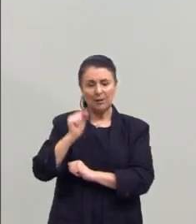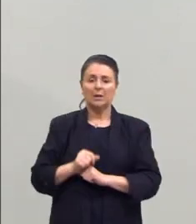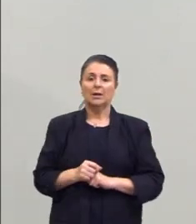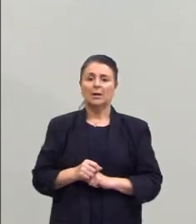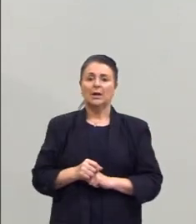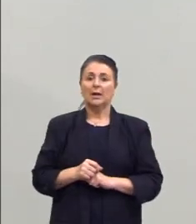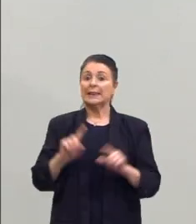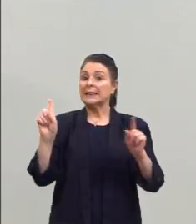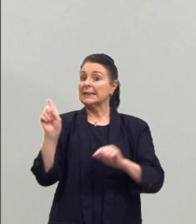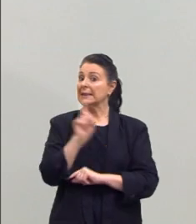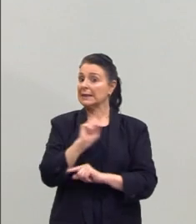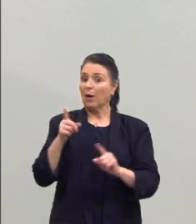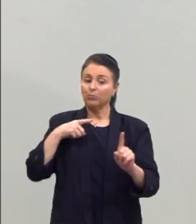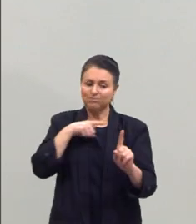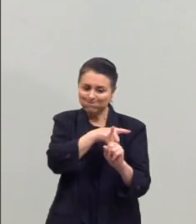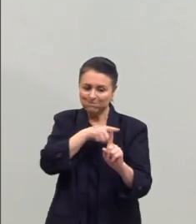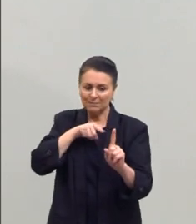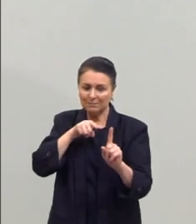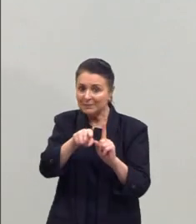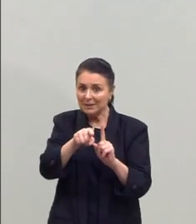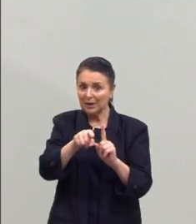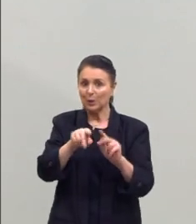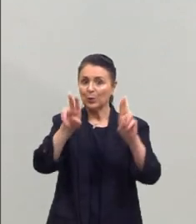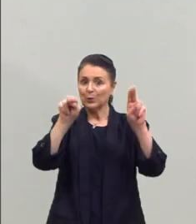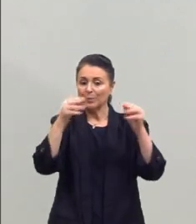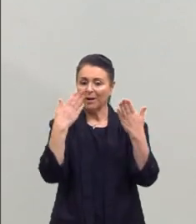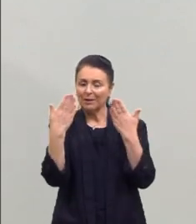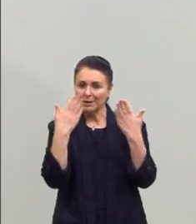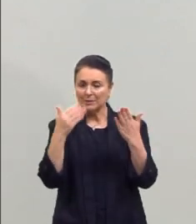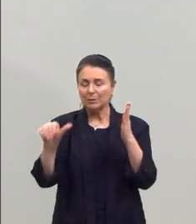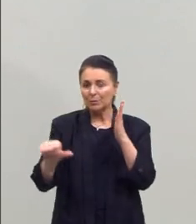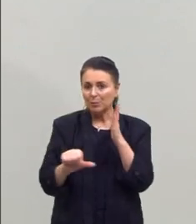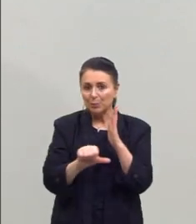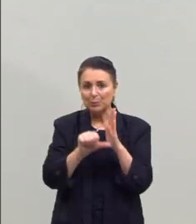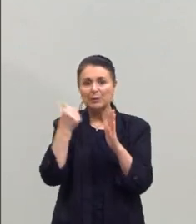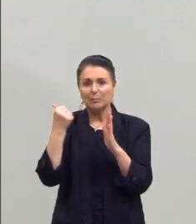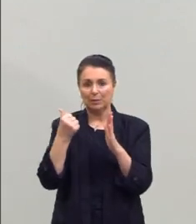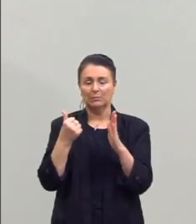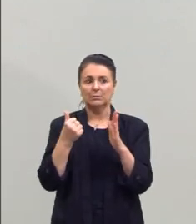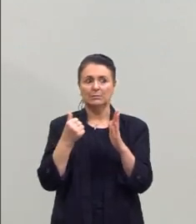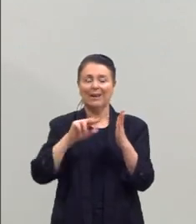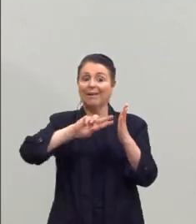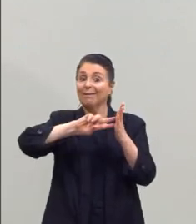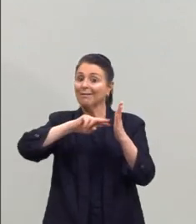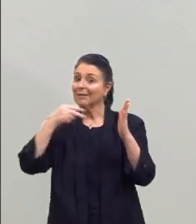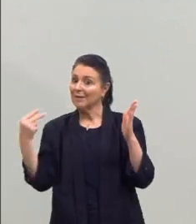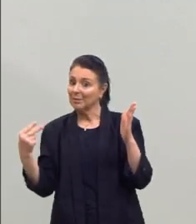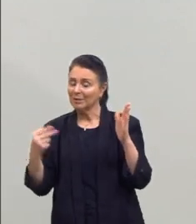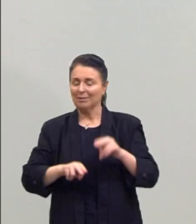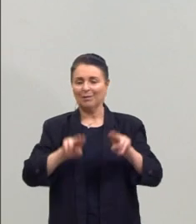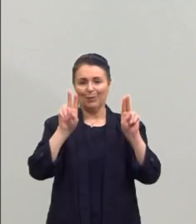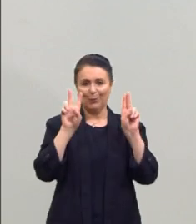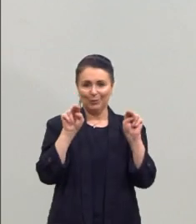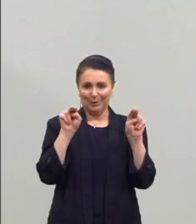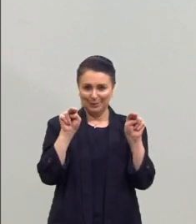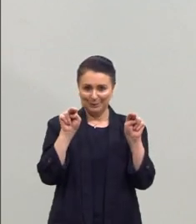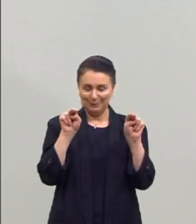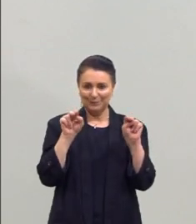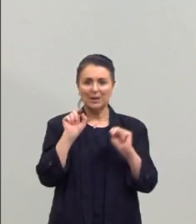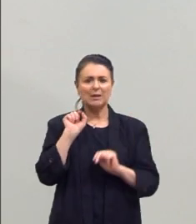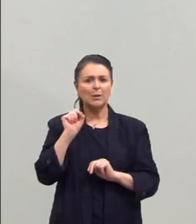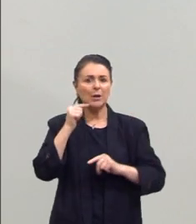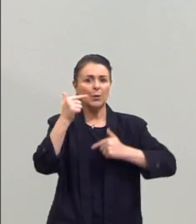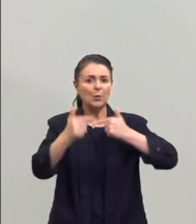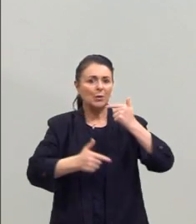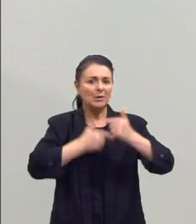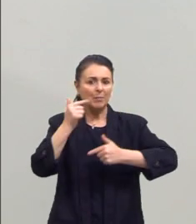não tangenciar e não fugir desses temas, analisando, primeiramente, é interpretar esse tema. O tema que é o